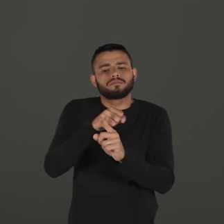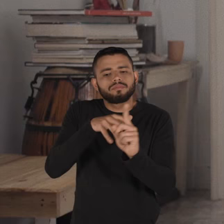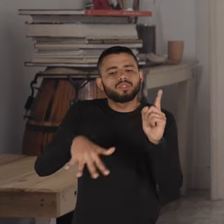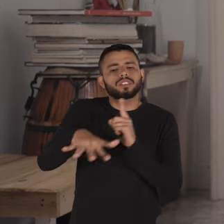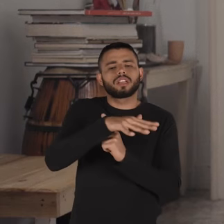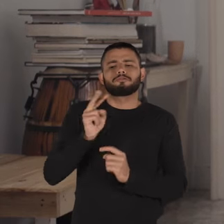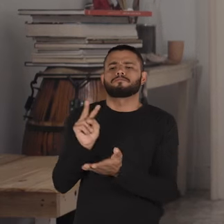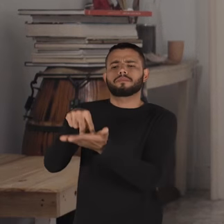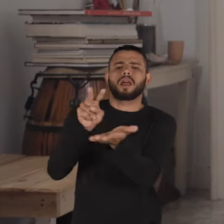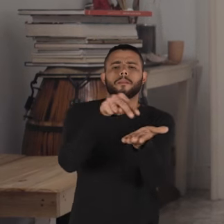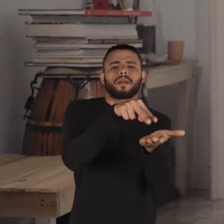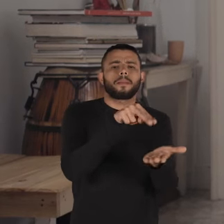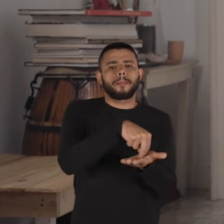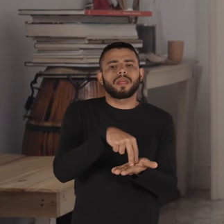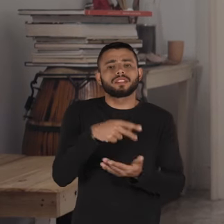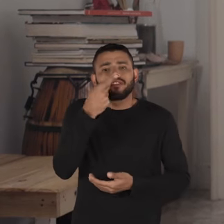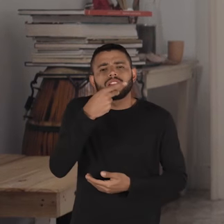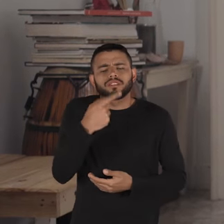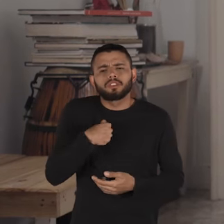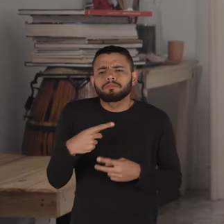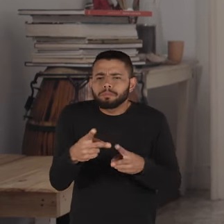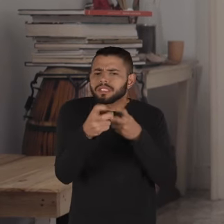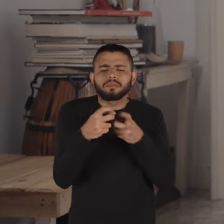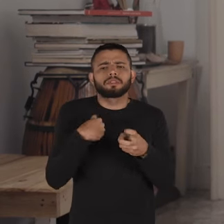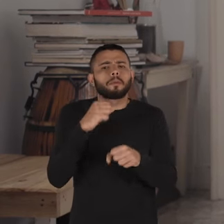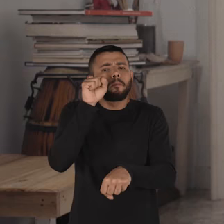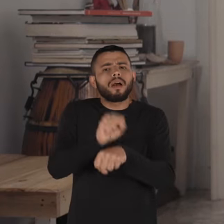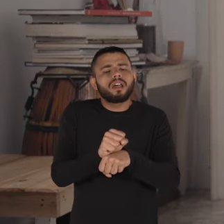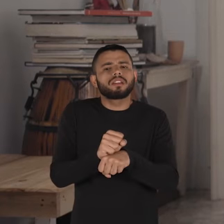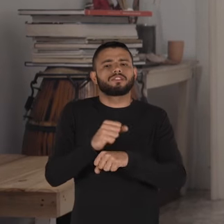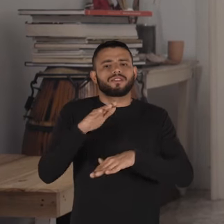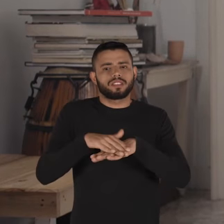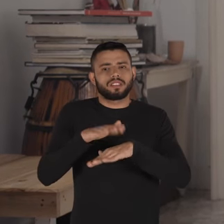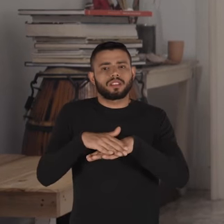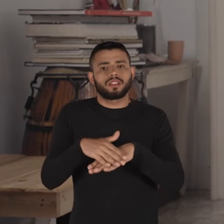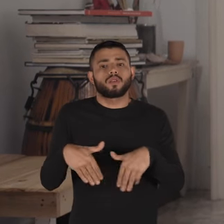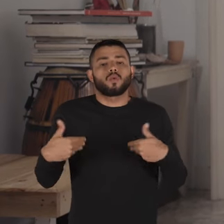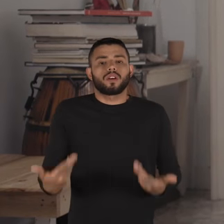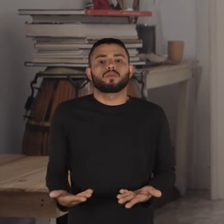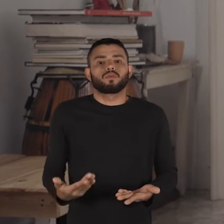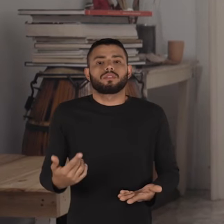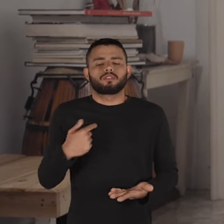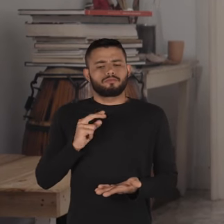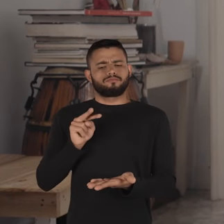masculinos dentro da sociedade eles falam uma coisa que eu notei que eu parei de fazer quando eu cheguei nessa